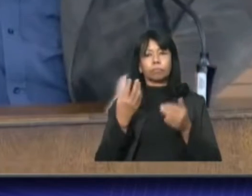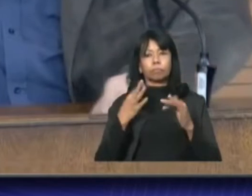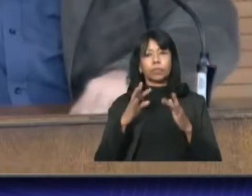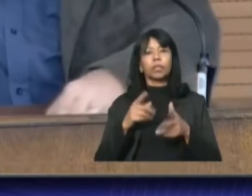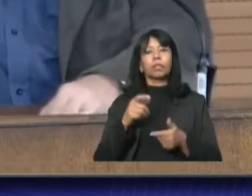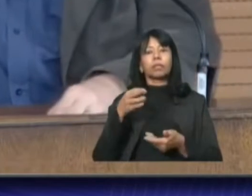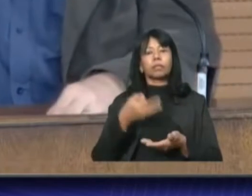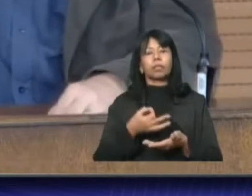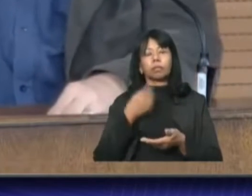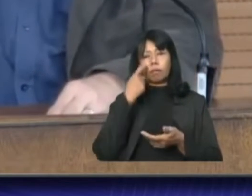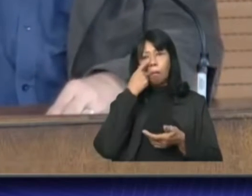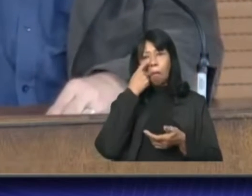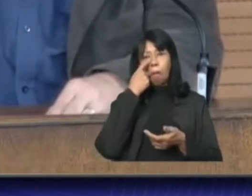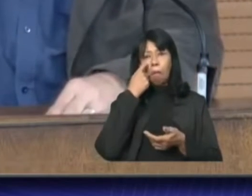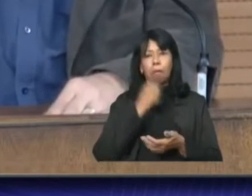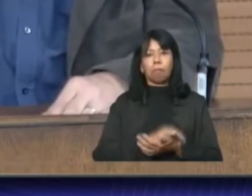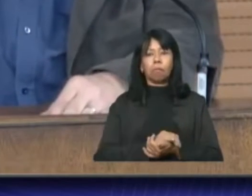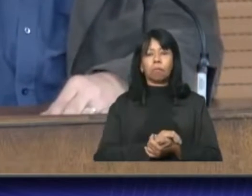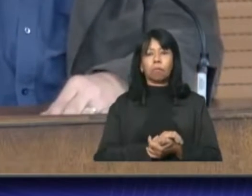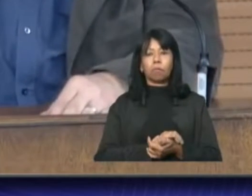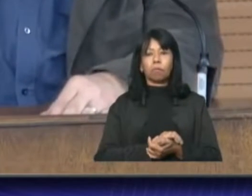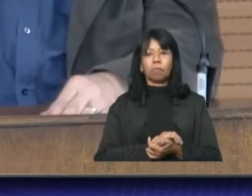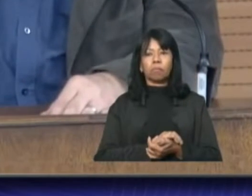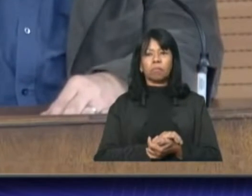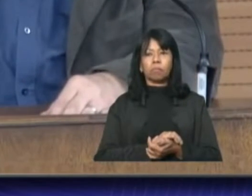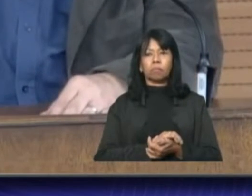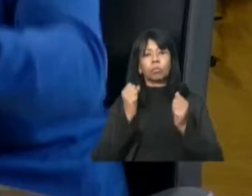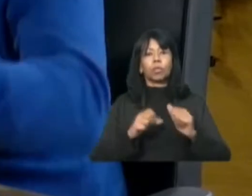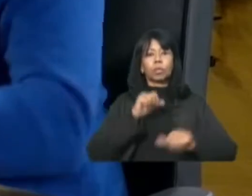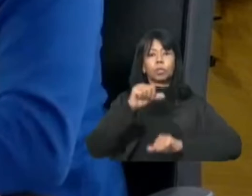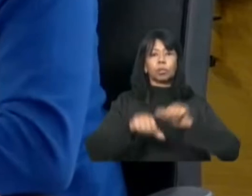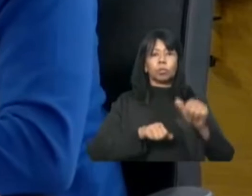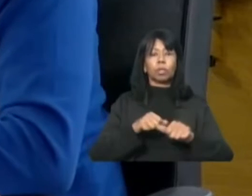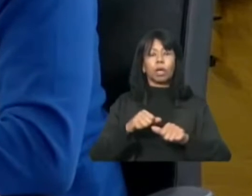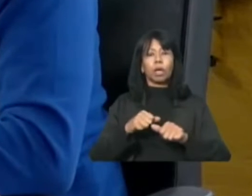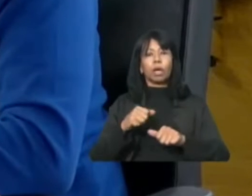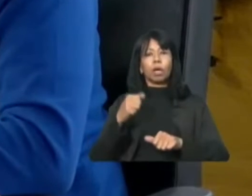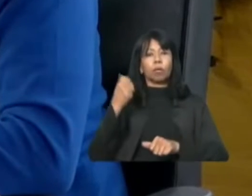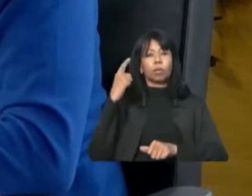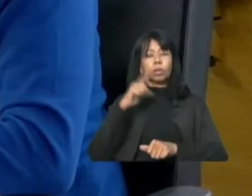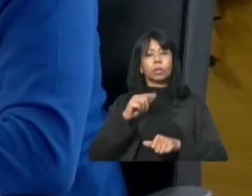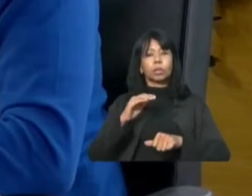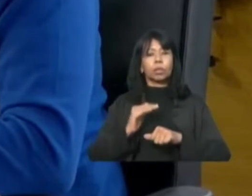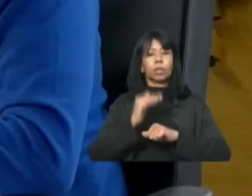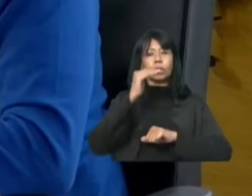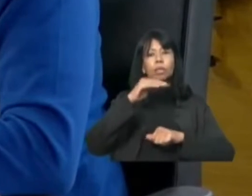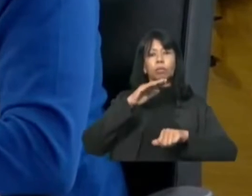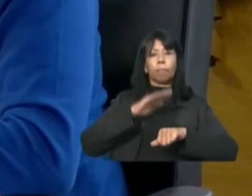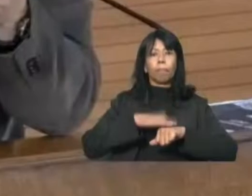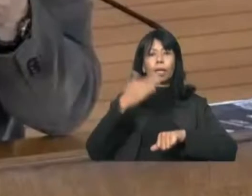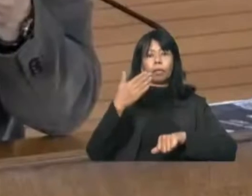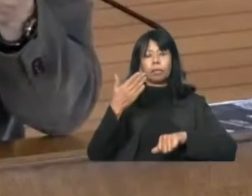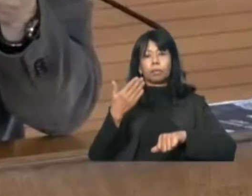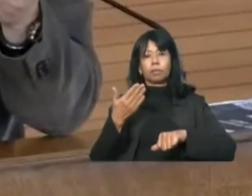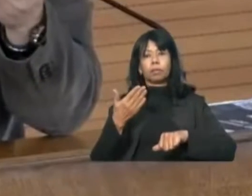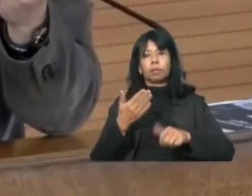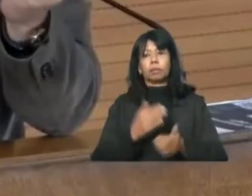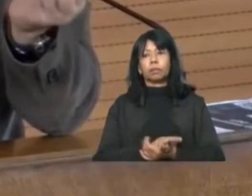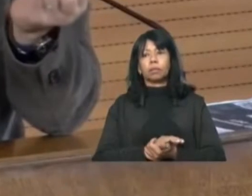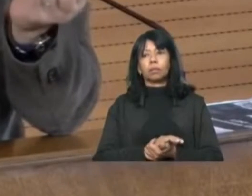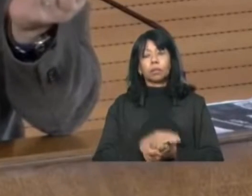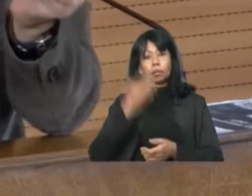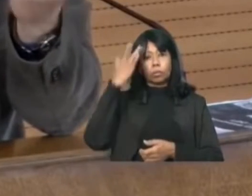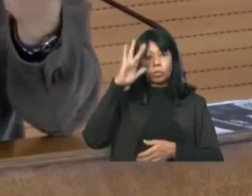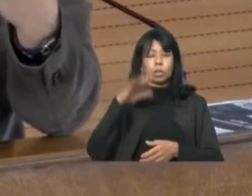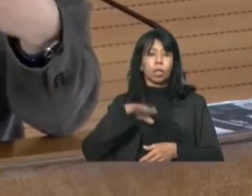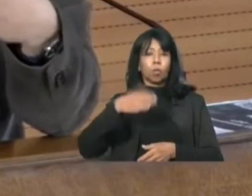Fraga, se colocou à disposição do legislativo, no que for preciso, e explicou sobre a reserva de contingência